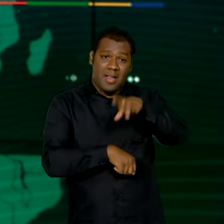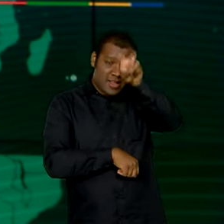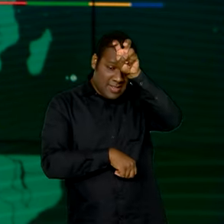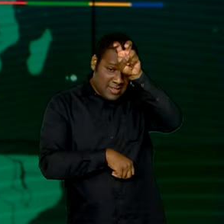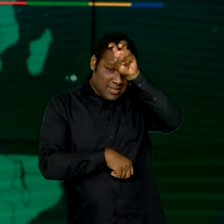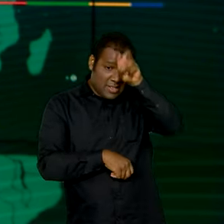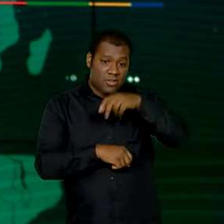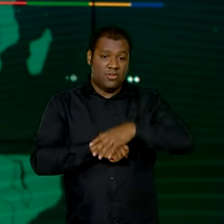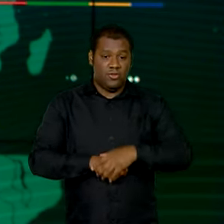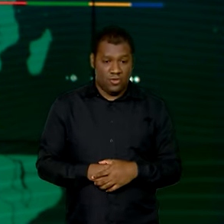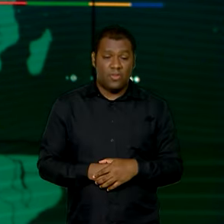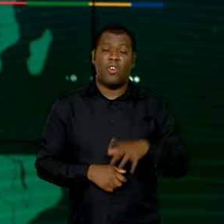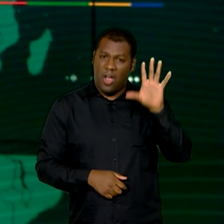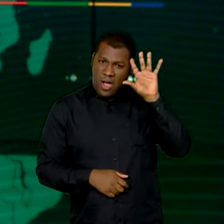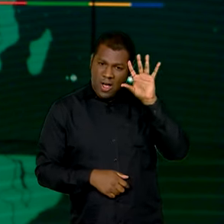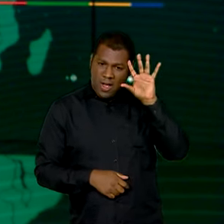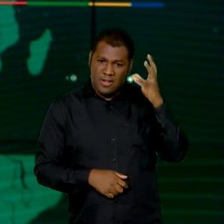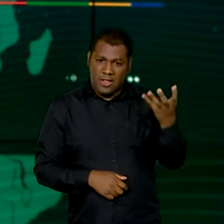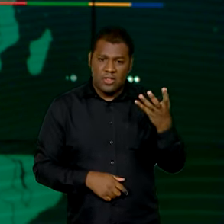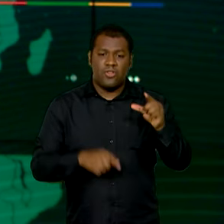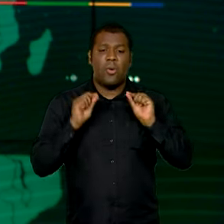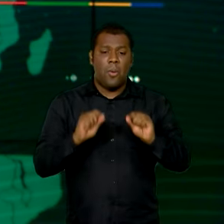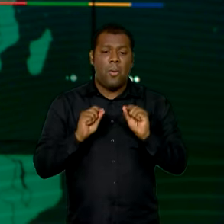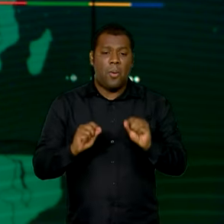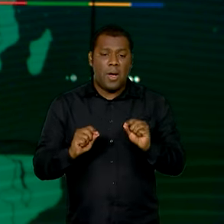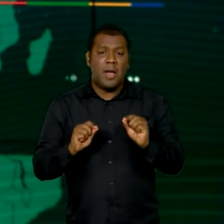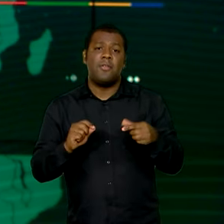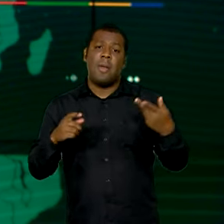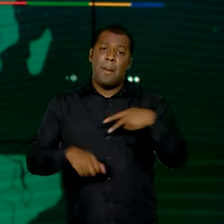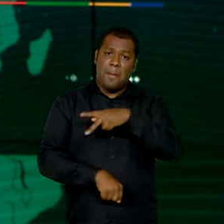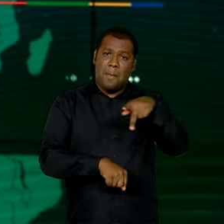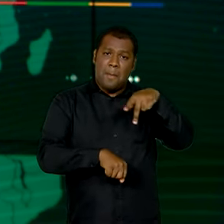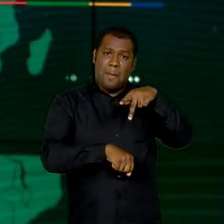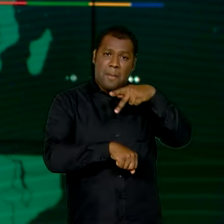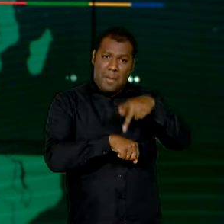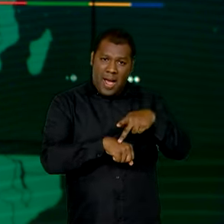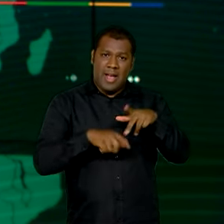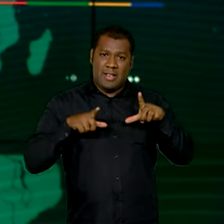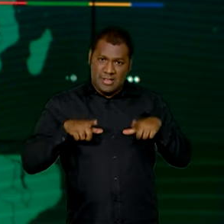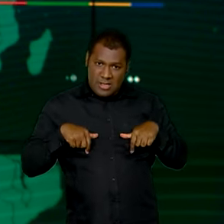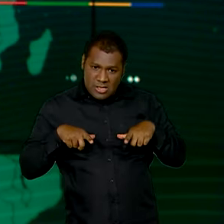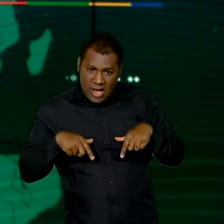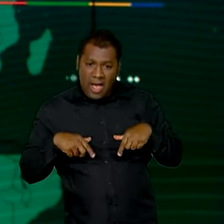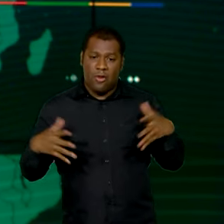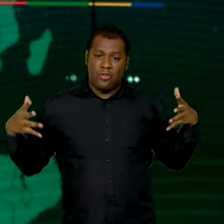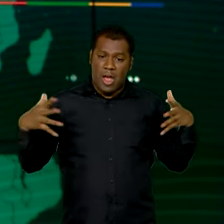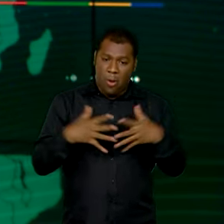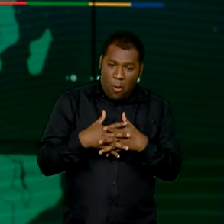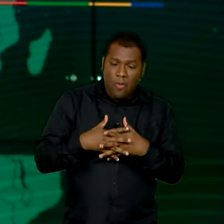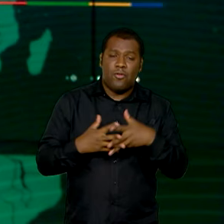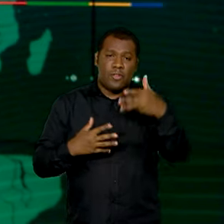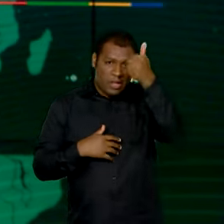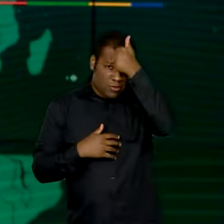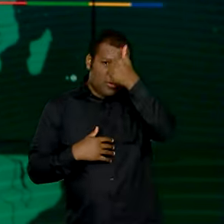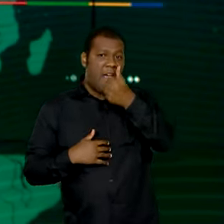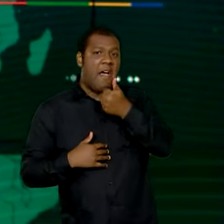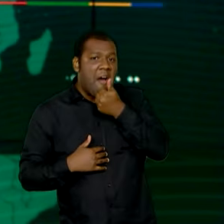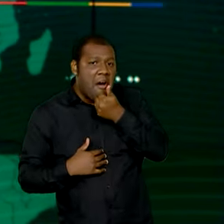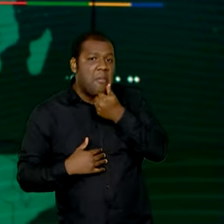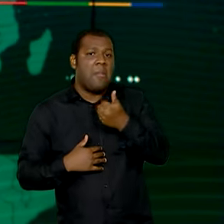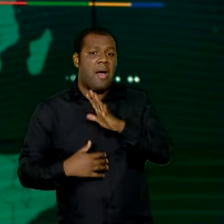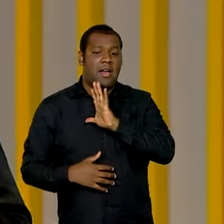cessar-fogo definitivo no conflito entre Israel e o Hamas, além da criação de um Estado palestino